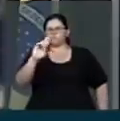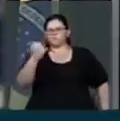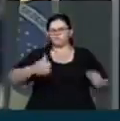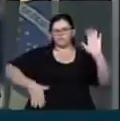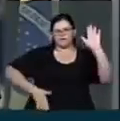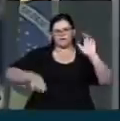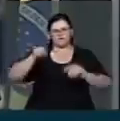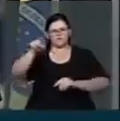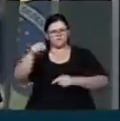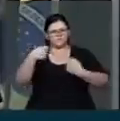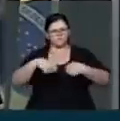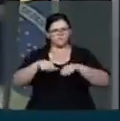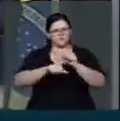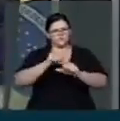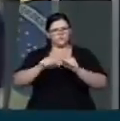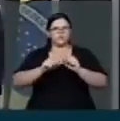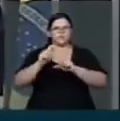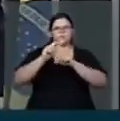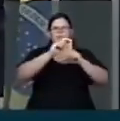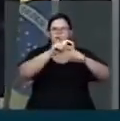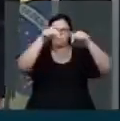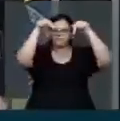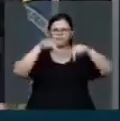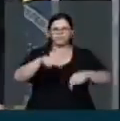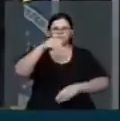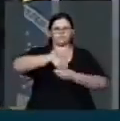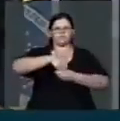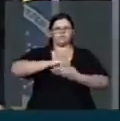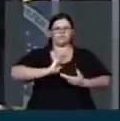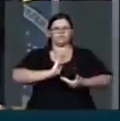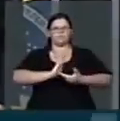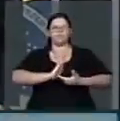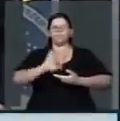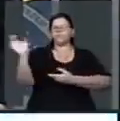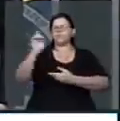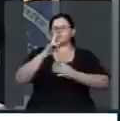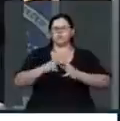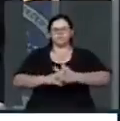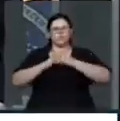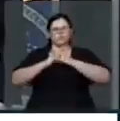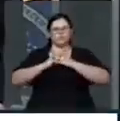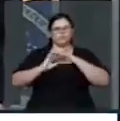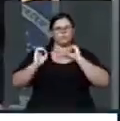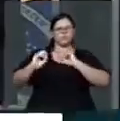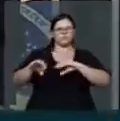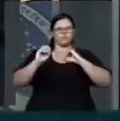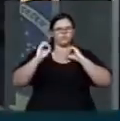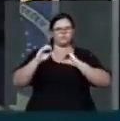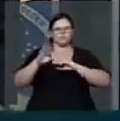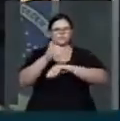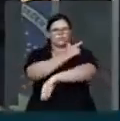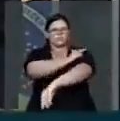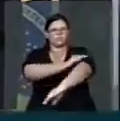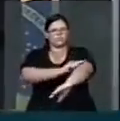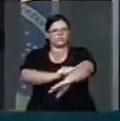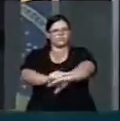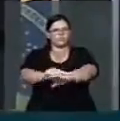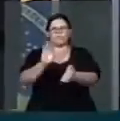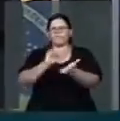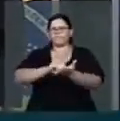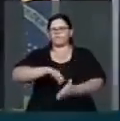precisa mudar o palavreado aqui. Não confunda educação com falta de coragem.